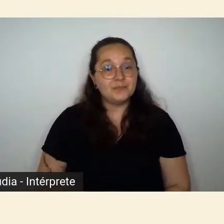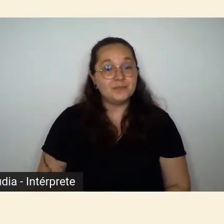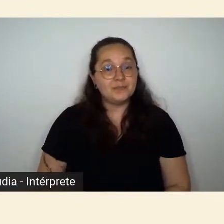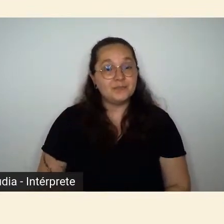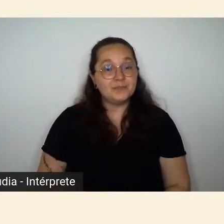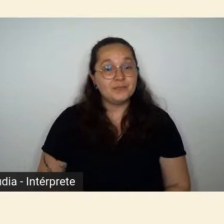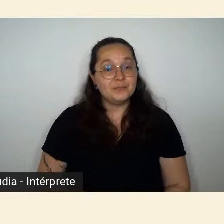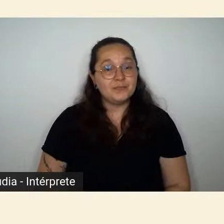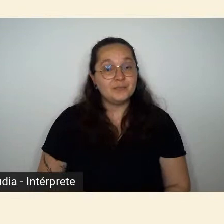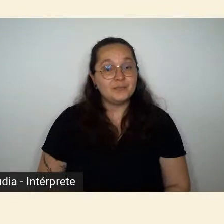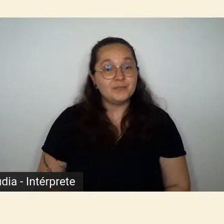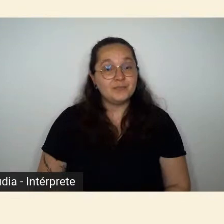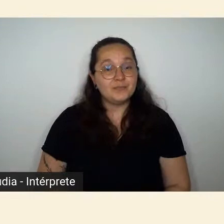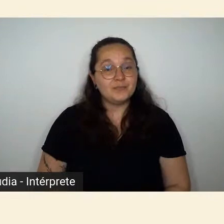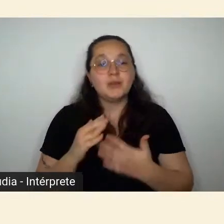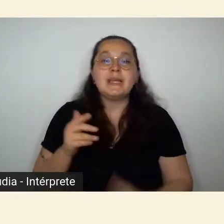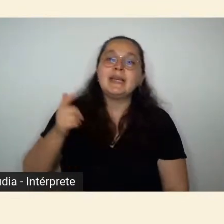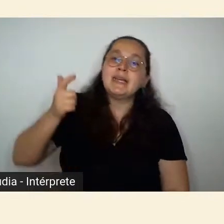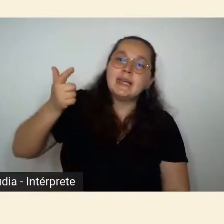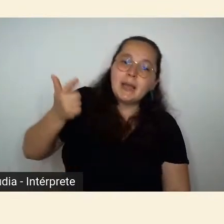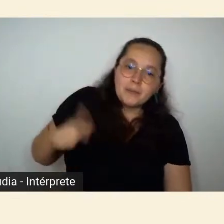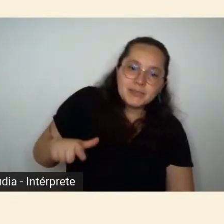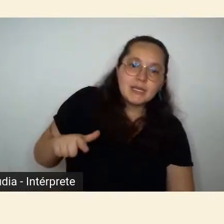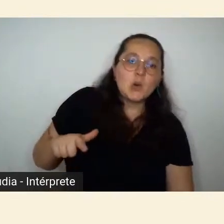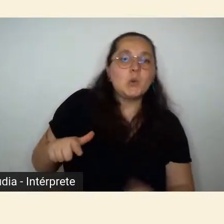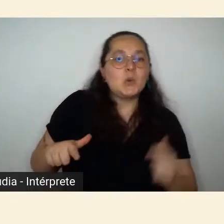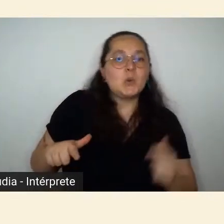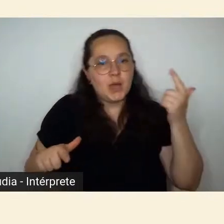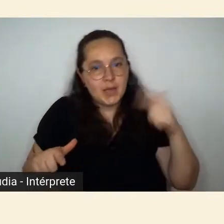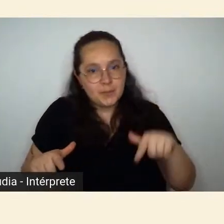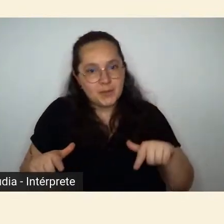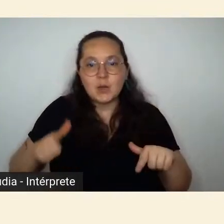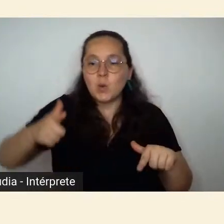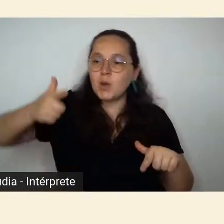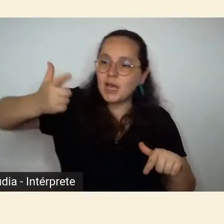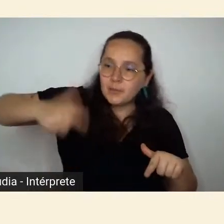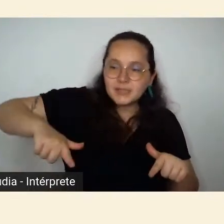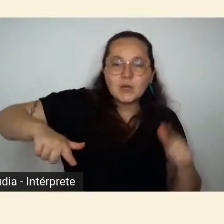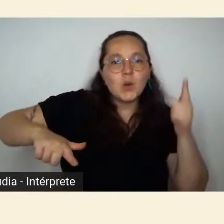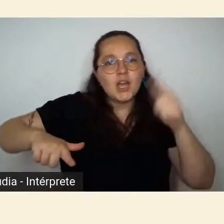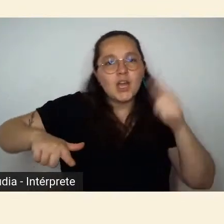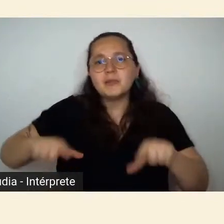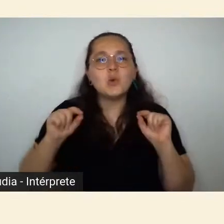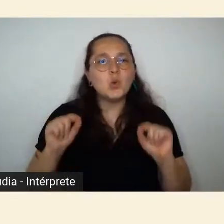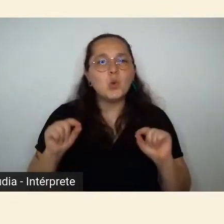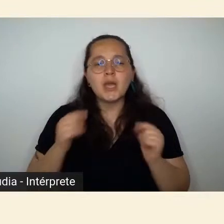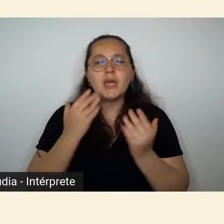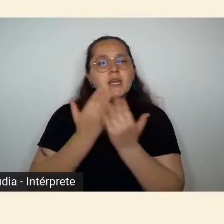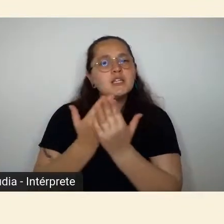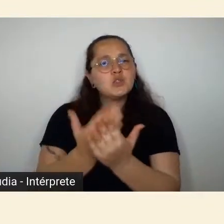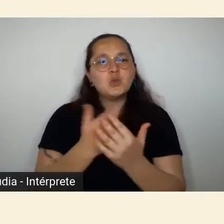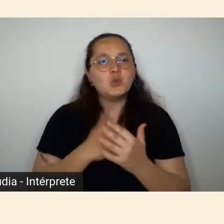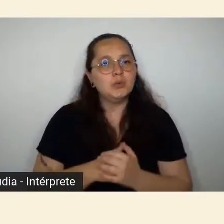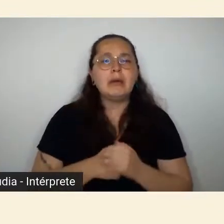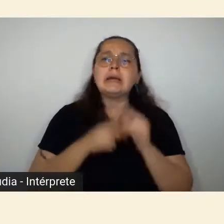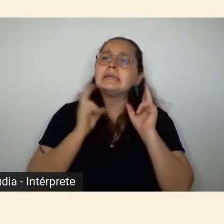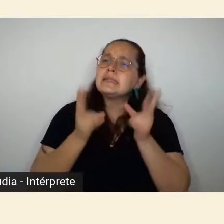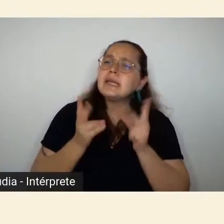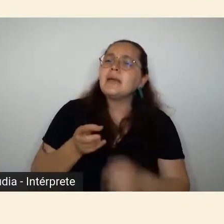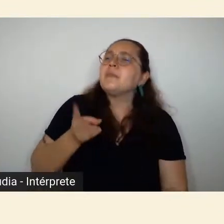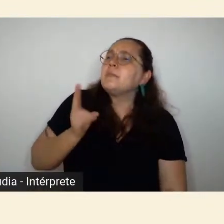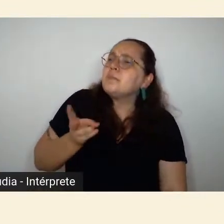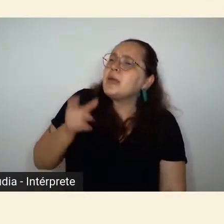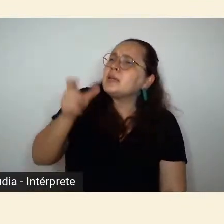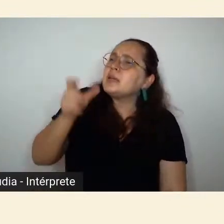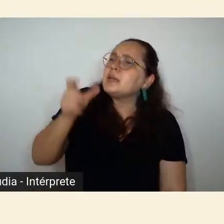repetição, conforme nós pudemos observar, a repetição de estudos quase sempre falando sobre a mesma coisa, sobre os mesmos